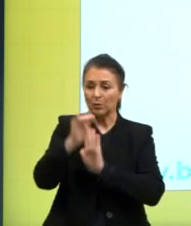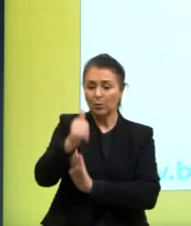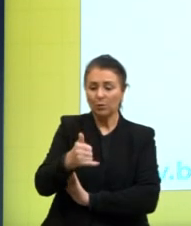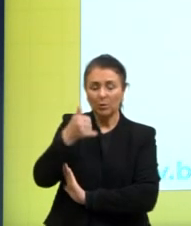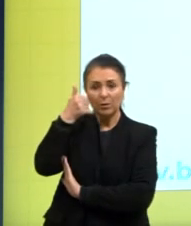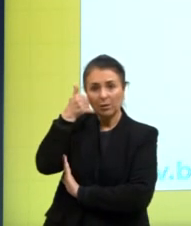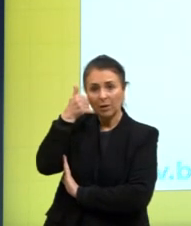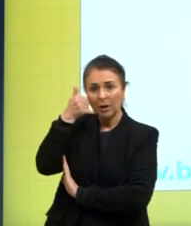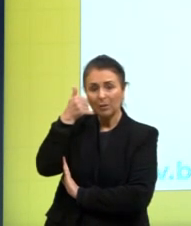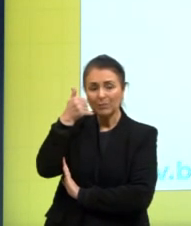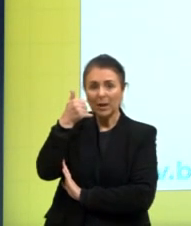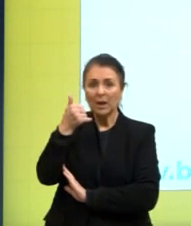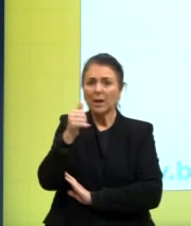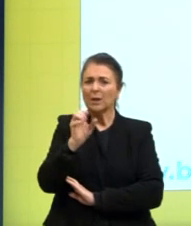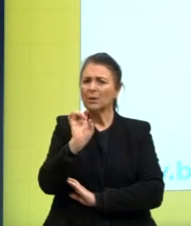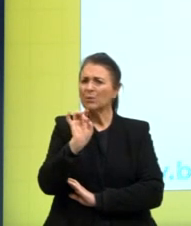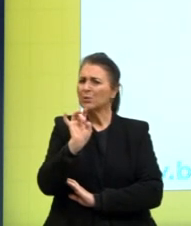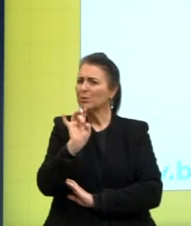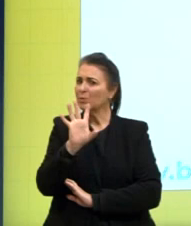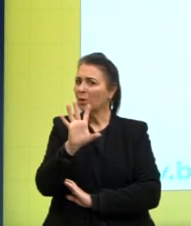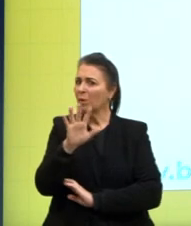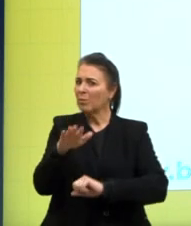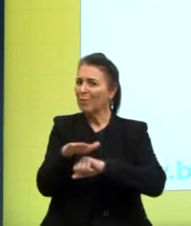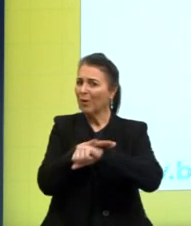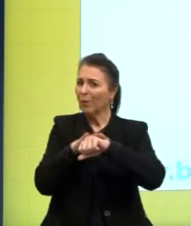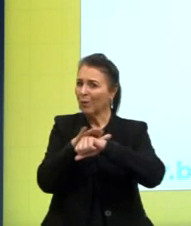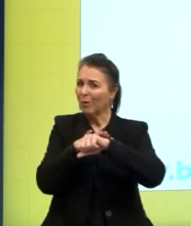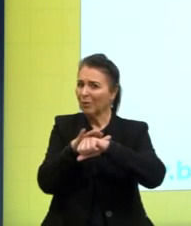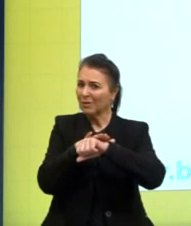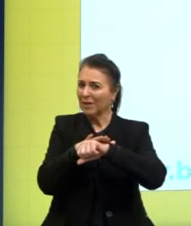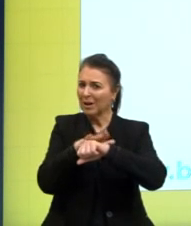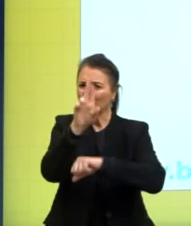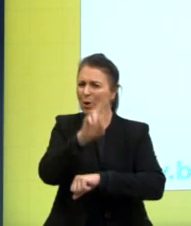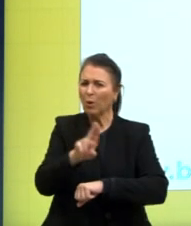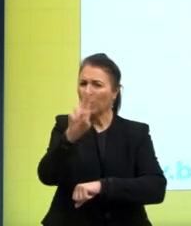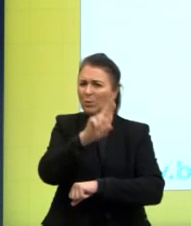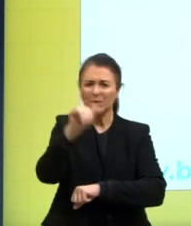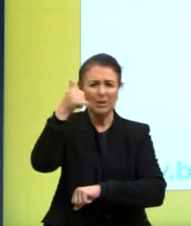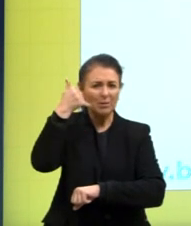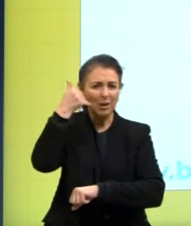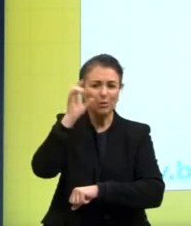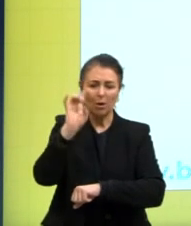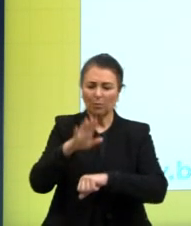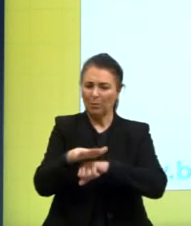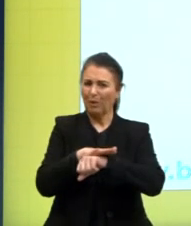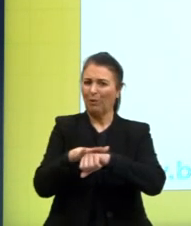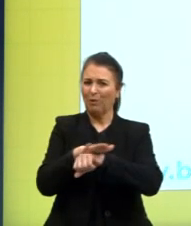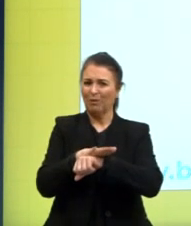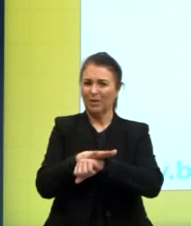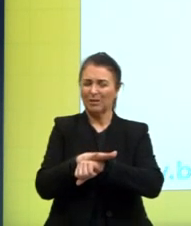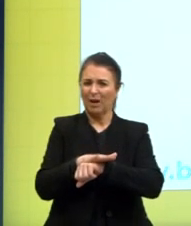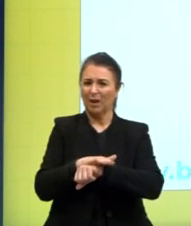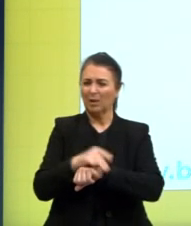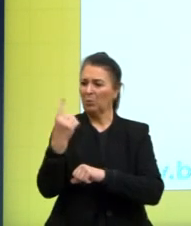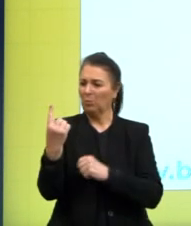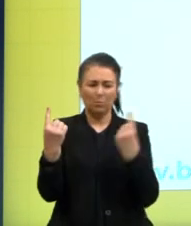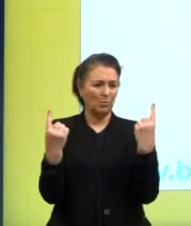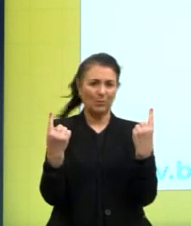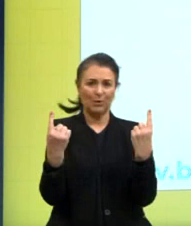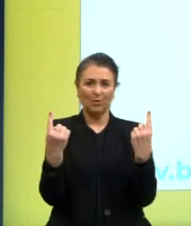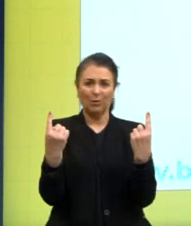ele não serve apenas mais para conversação não é mais para conversar com alguém mas também